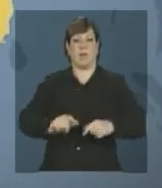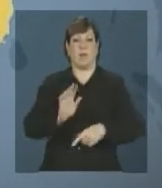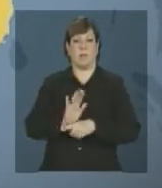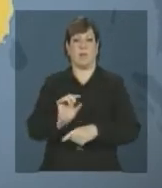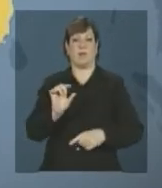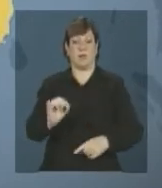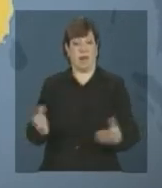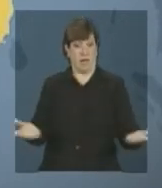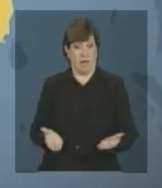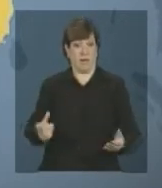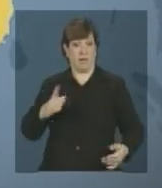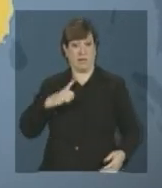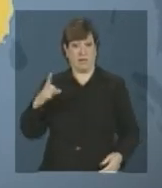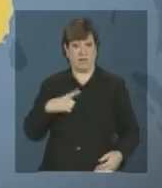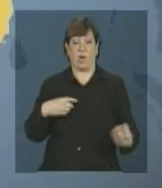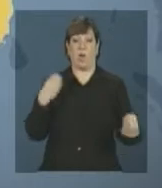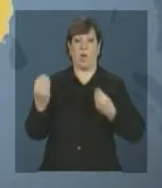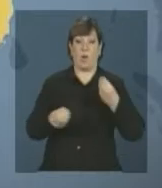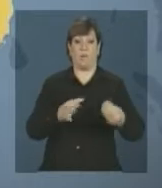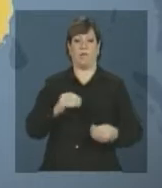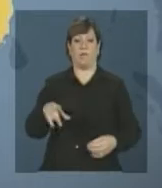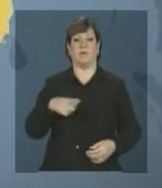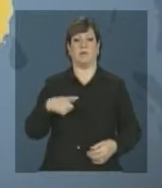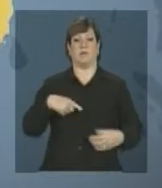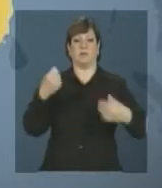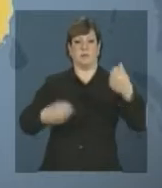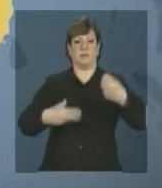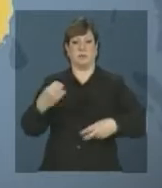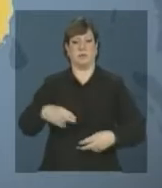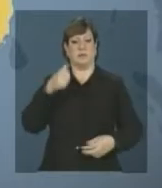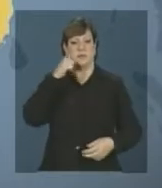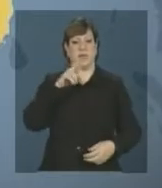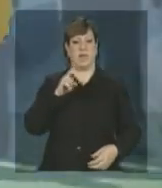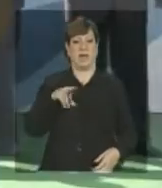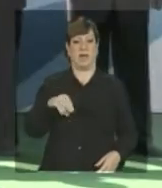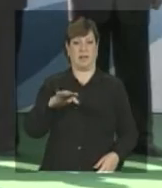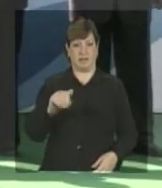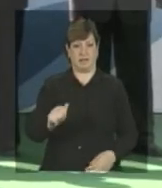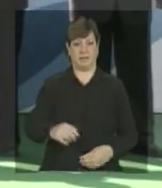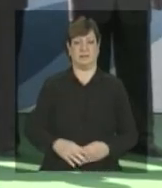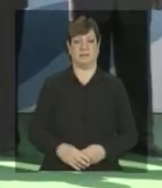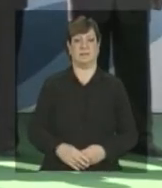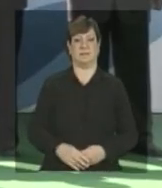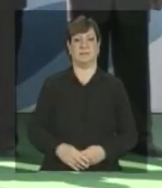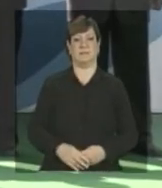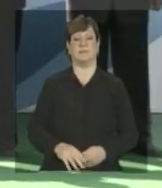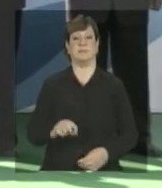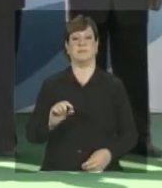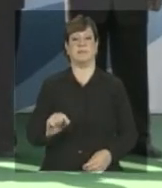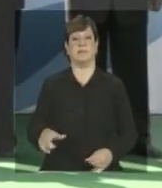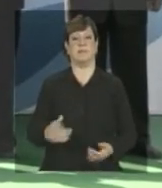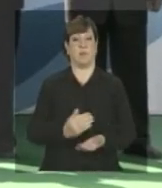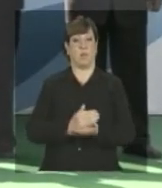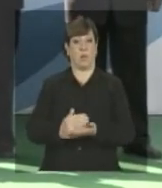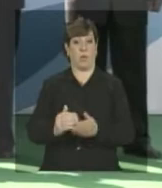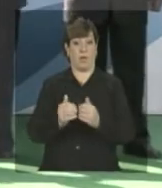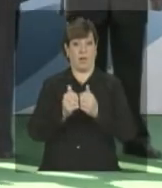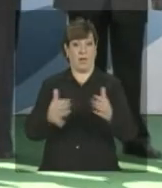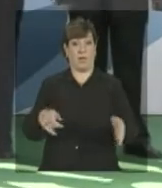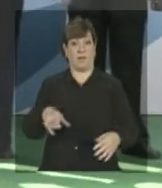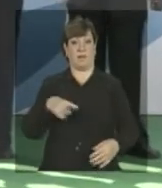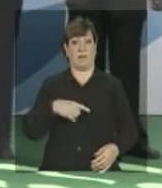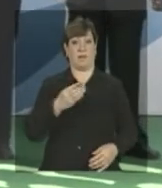Acompanhe agora como foi o encontro na narração de Renata Soares. Na sessão de abertura, os BRICS